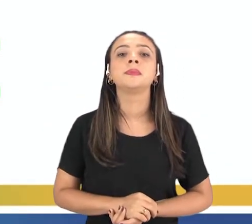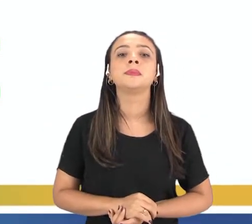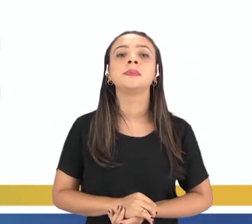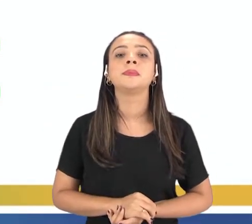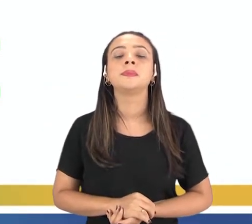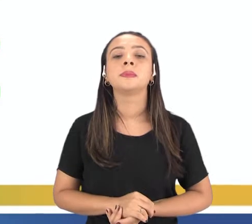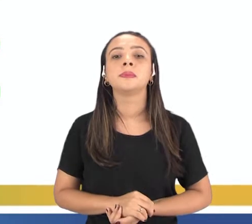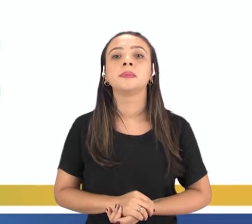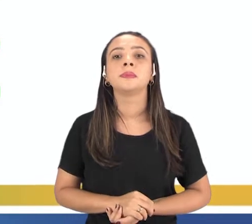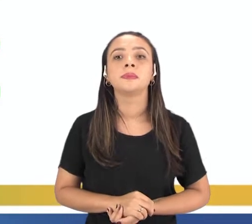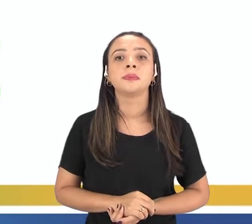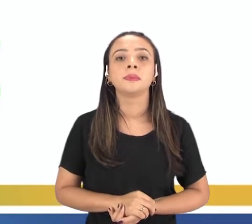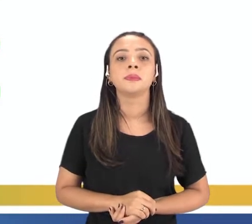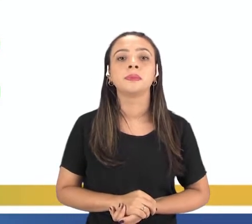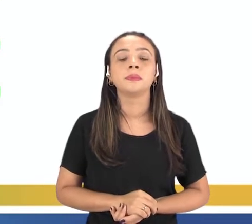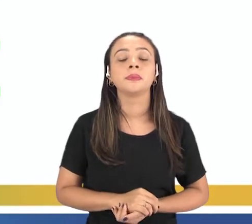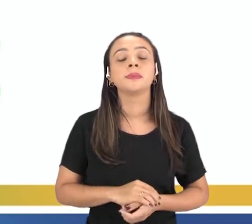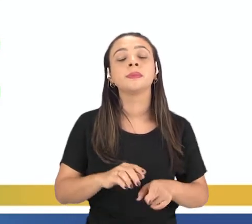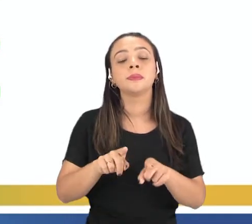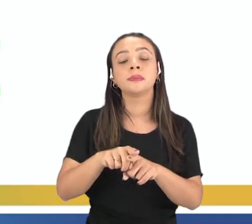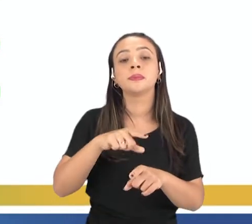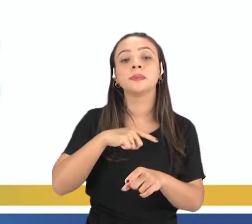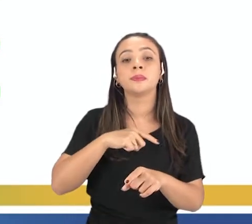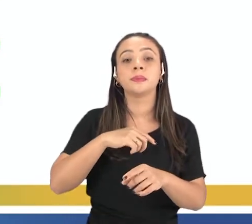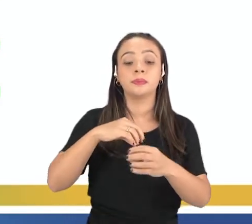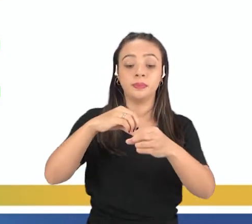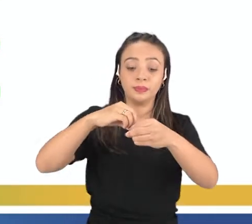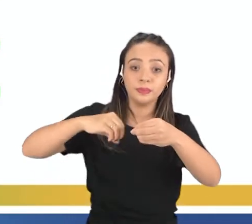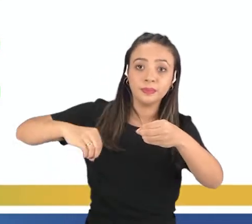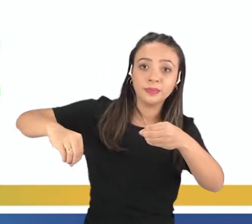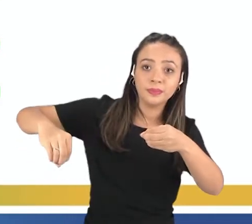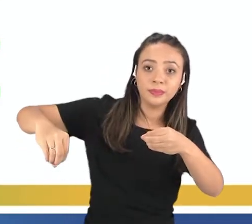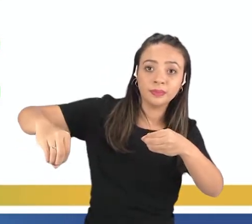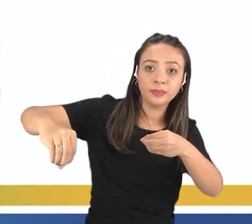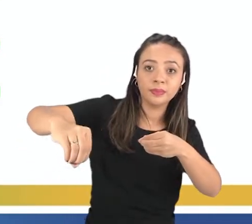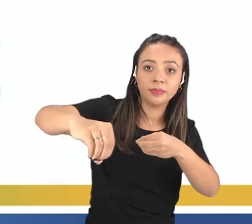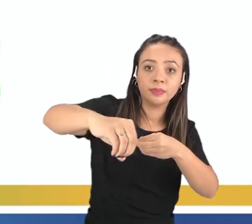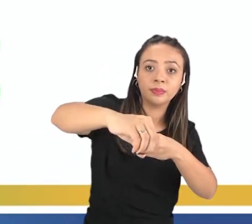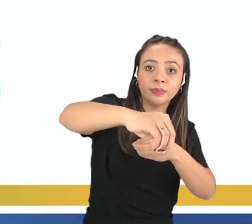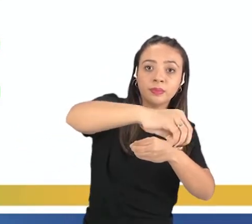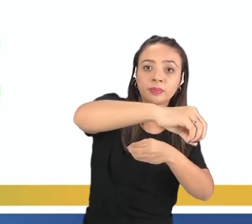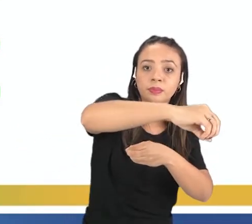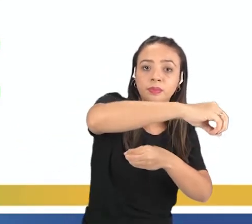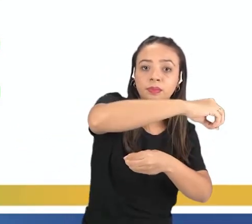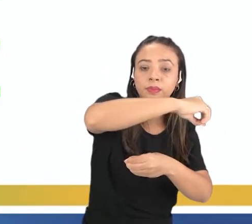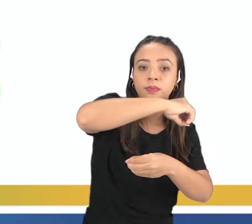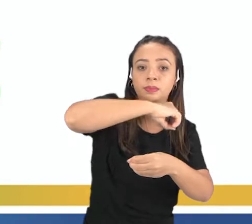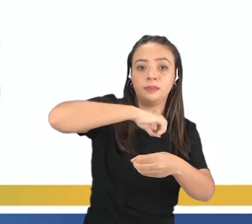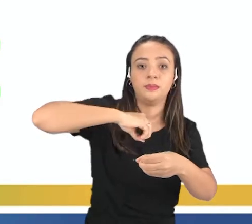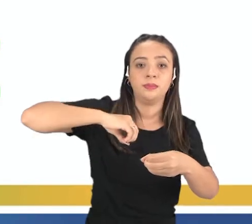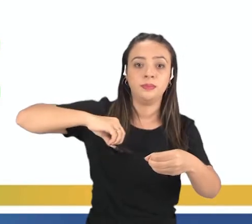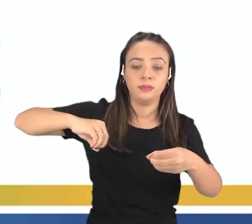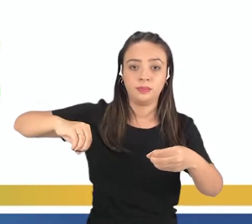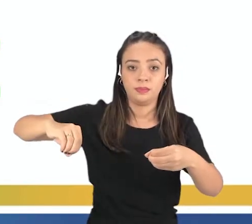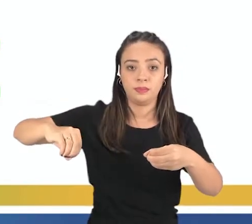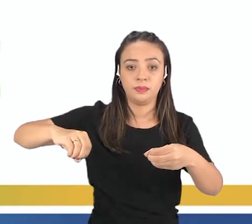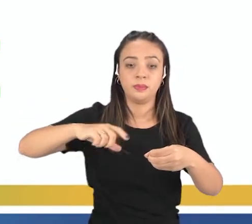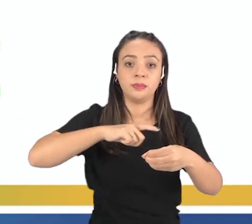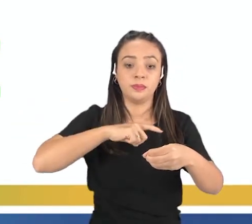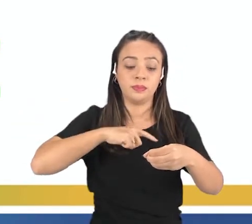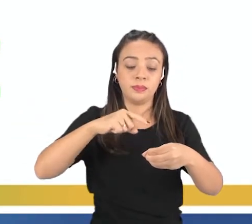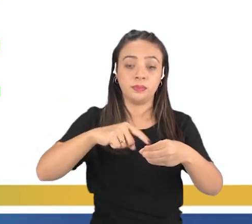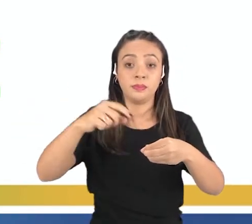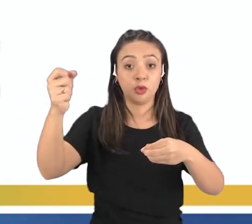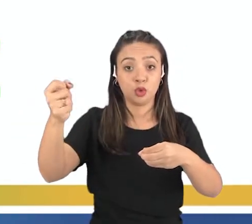movimento muito importante. A translação, né? A translação é o movimento que a planeta Terra realiza em torno do Sol, tá?